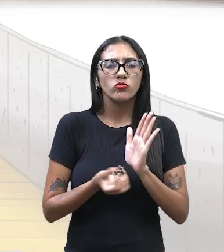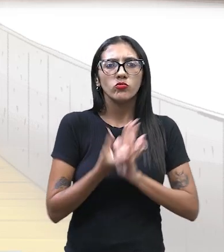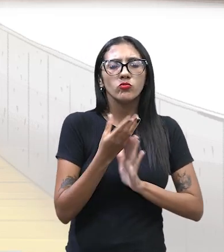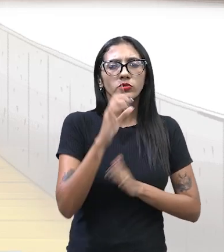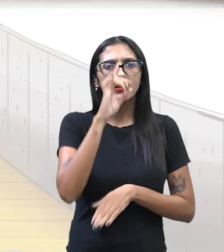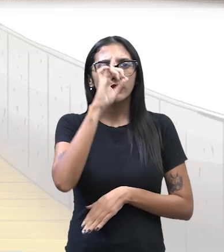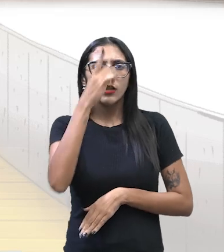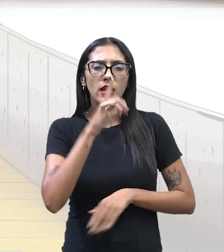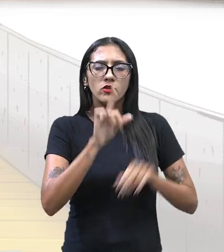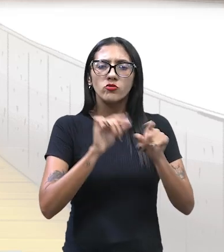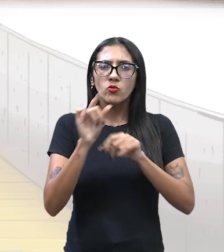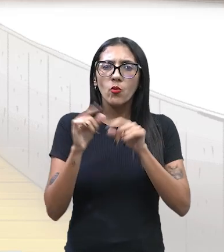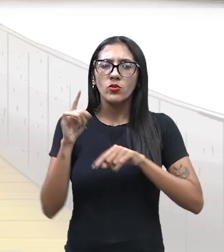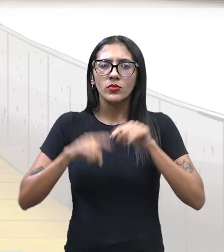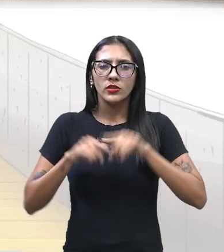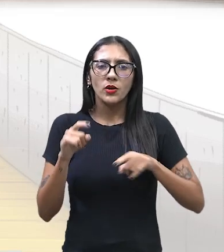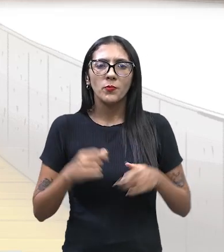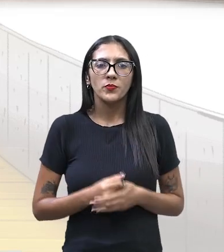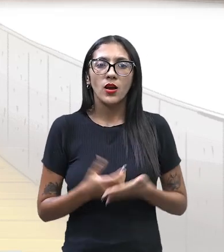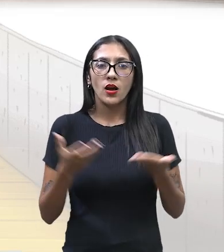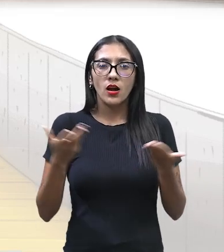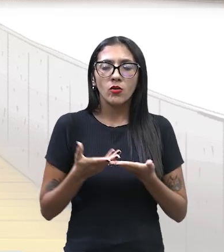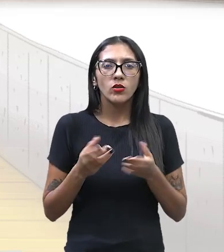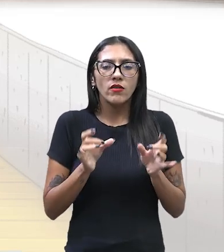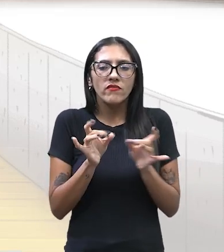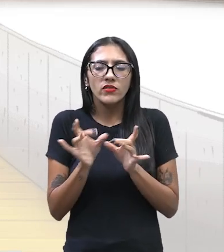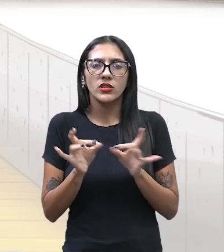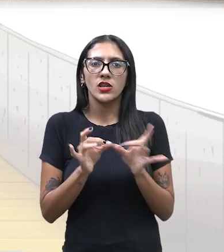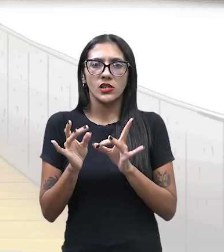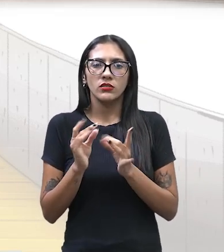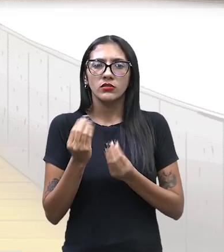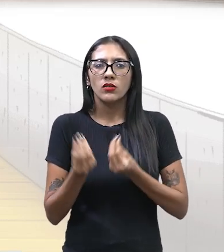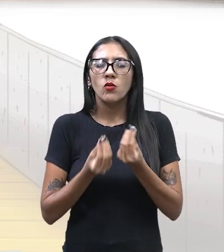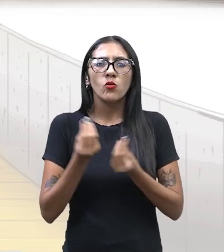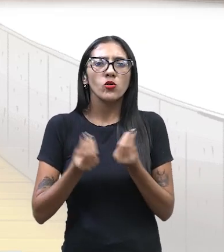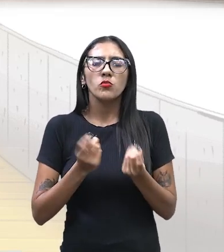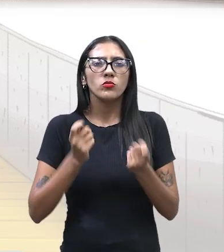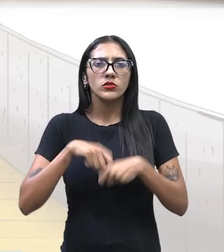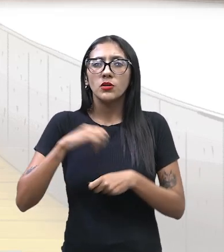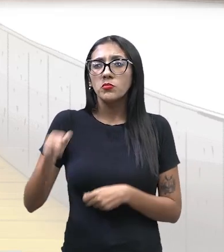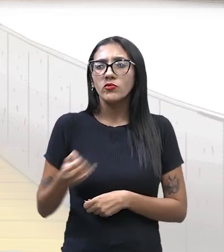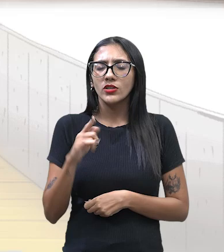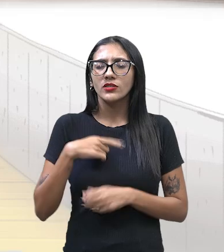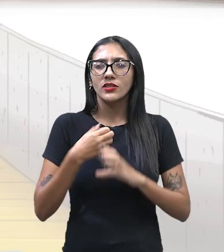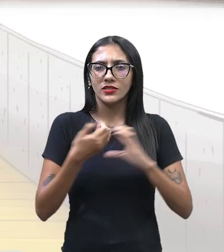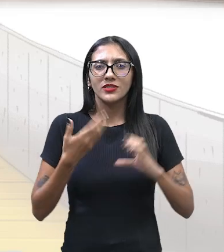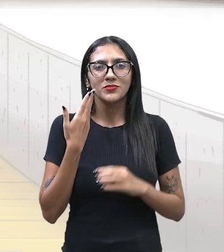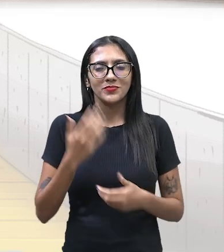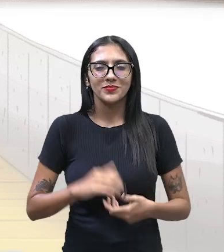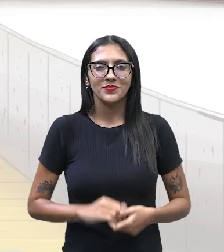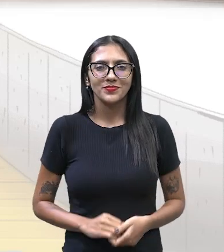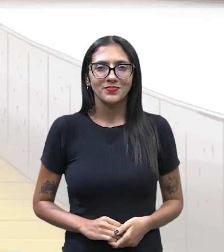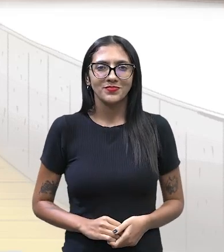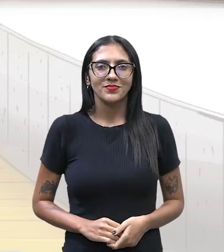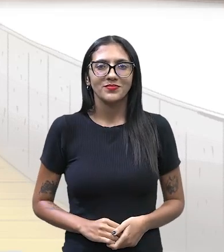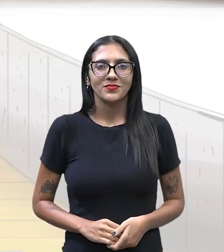a escolha de produtos. Agora a gente chega no momento de venda. Como que a gente pode aproveitar esse aspecto? Vamos ver, então. Vamos lá.